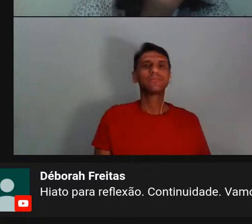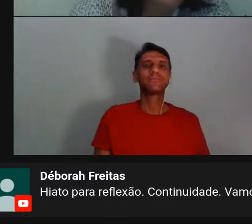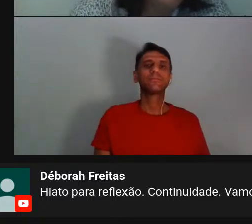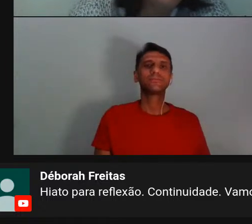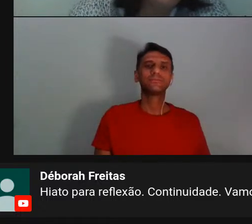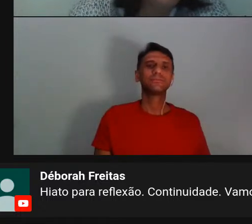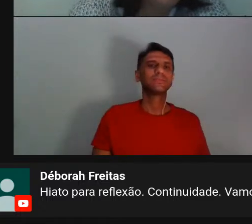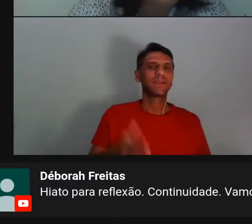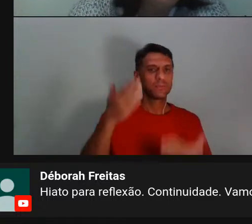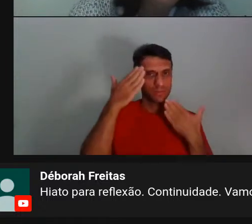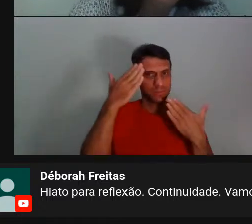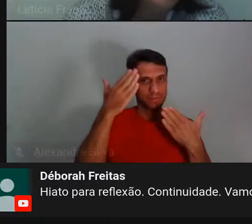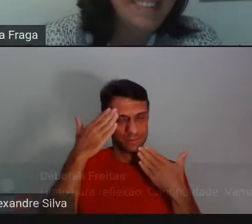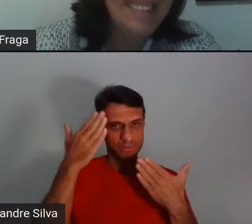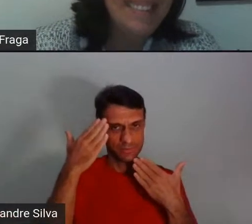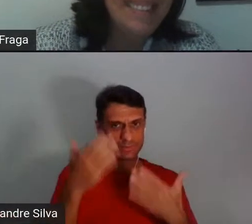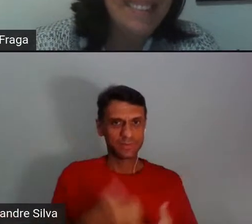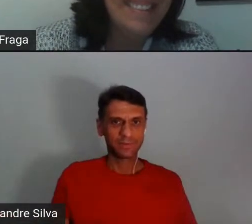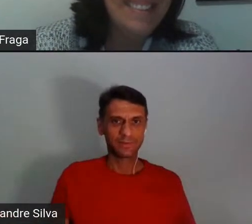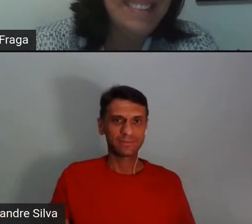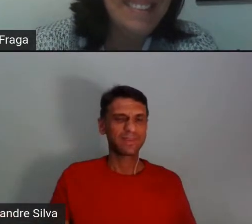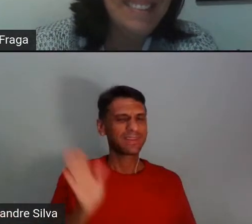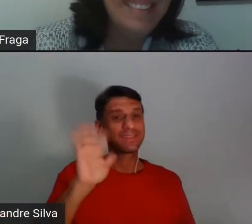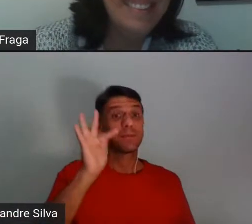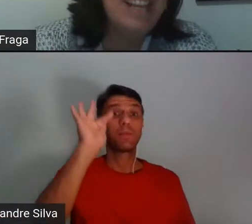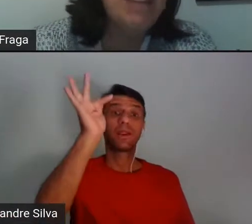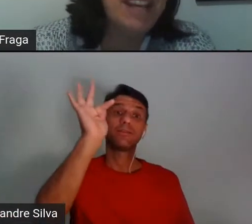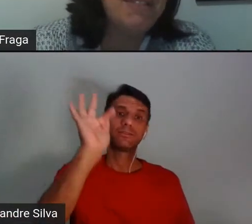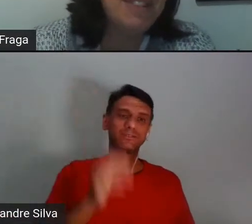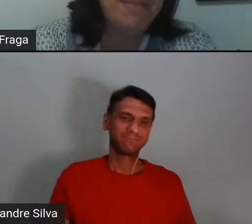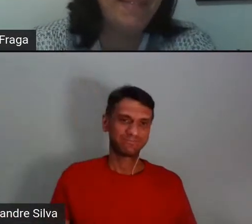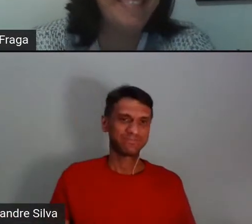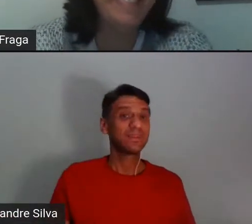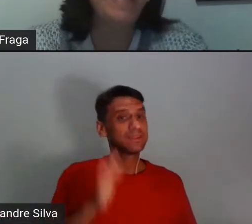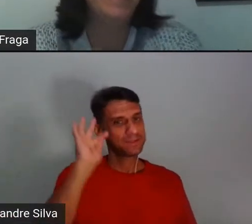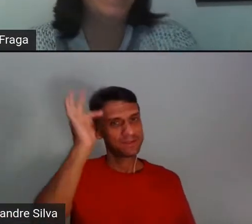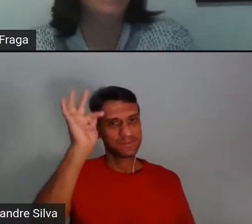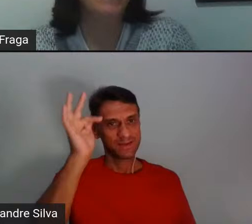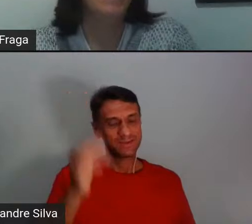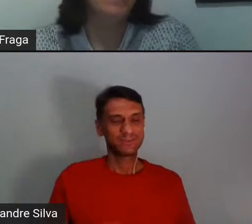Sabe, muito obrigada e, bom, até breve. Até breve.